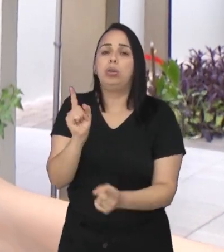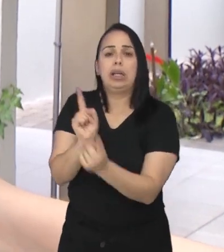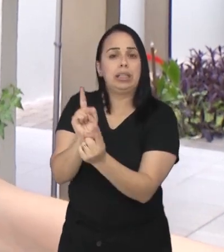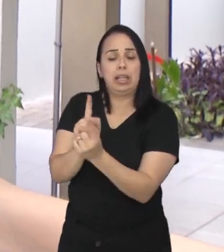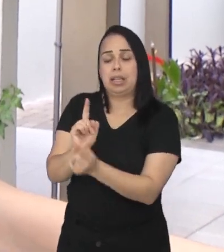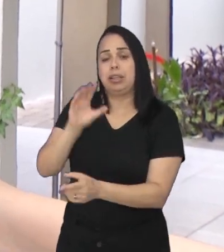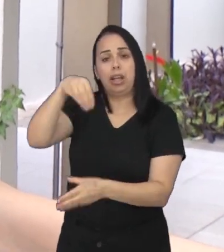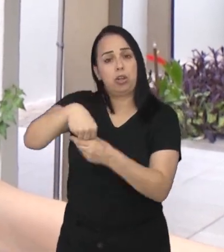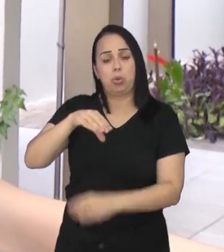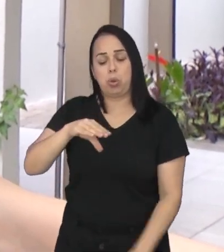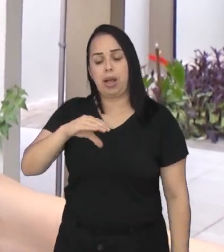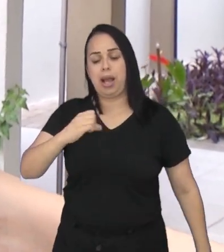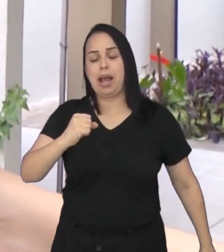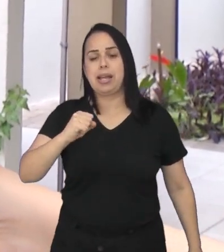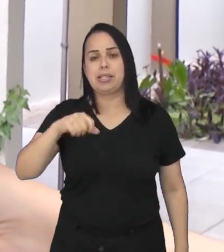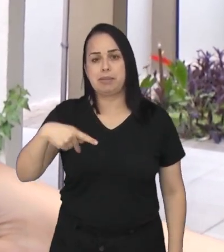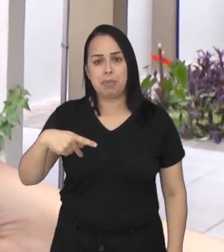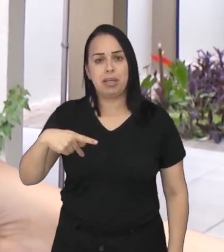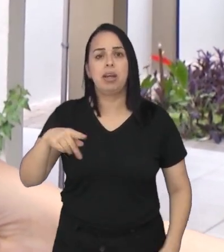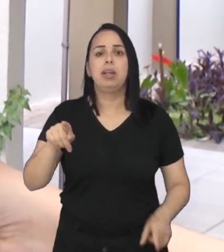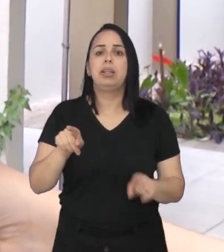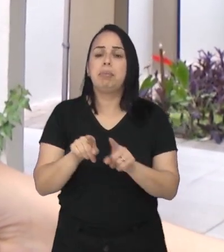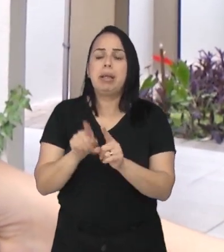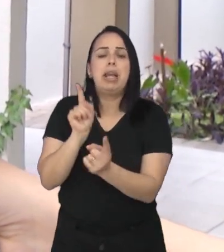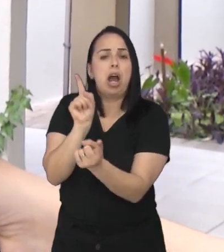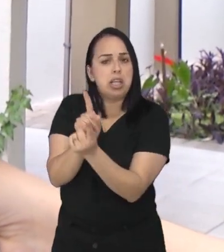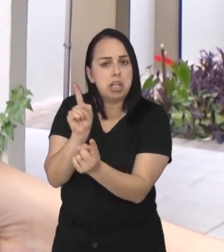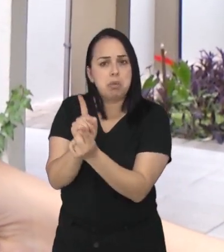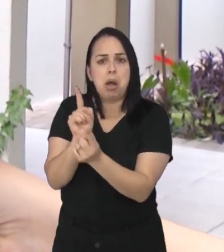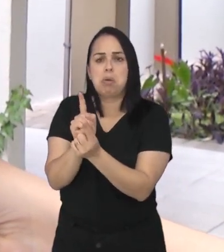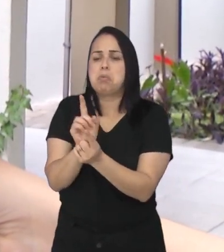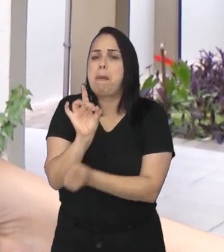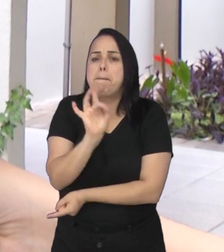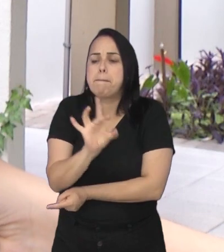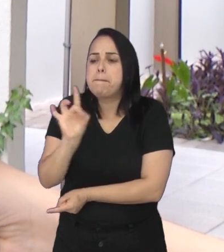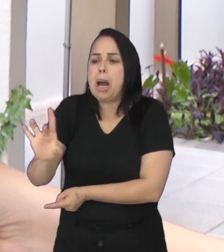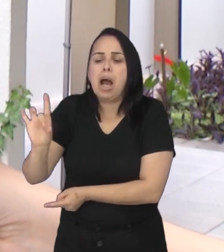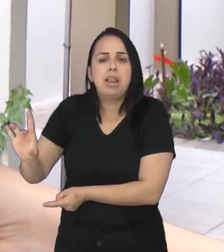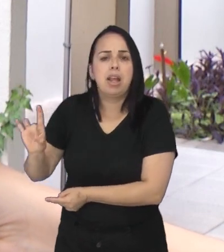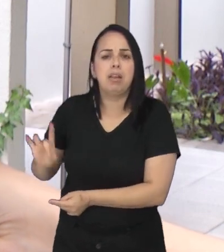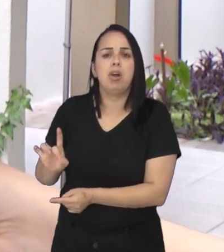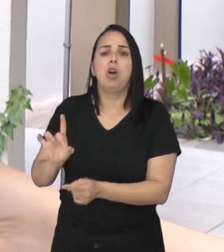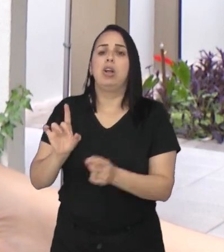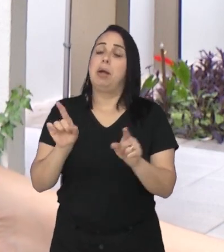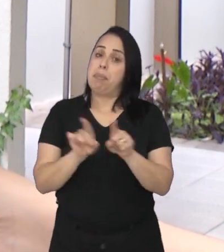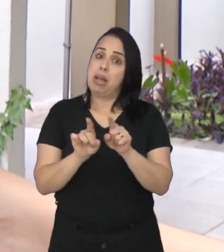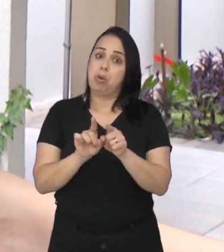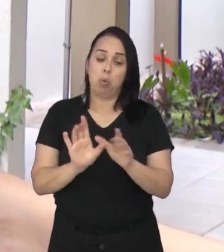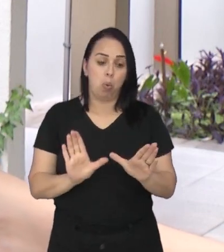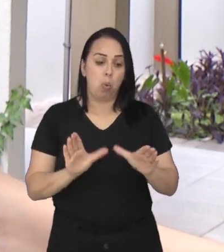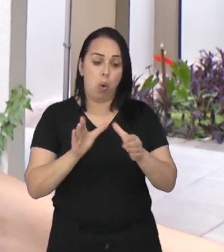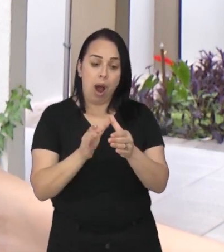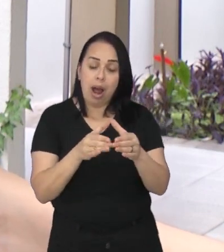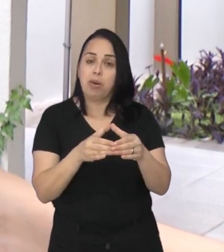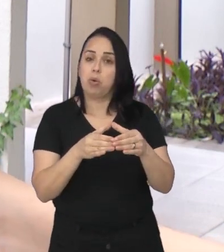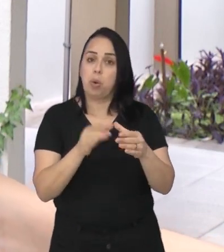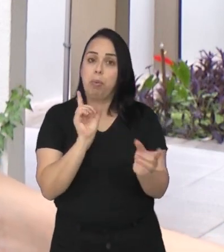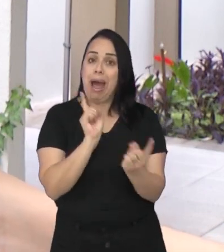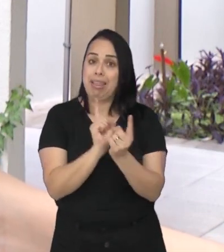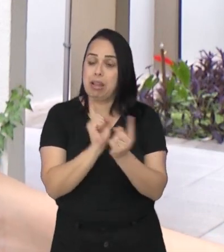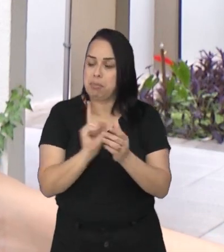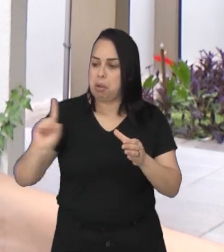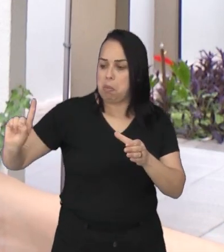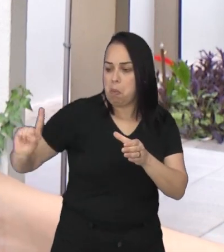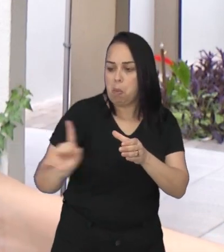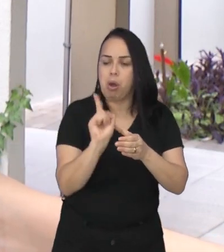a ser atendido nos CAPES. E os CAPES, os ambulatórios, têm atendimento individual, atendimento coletivo, e